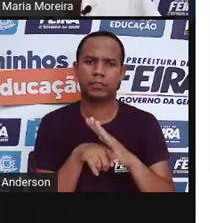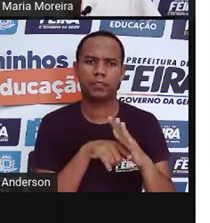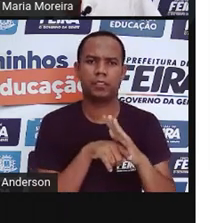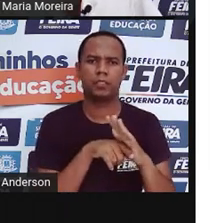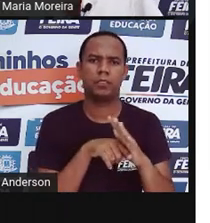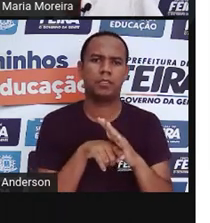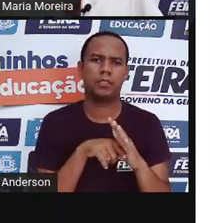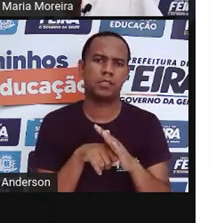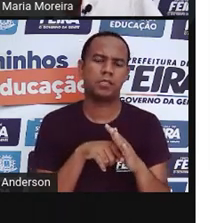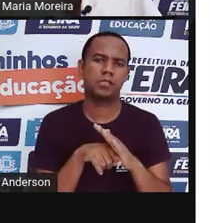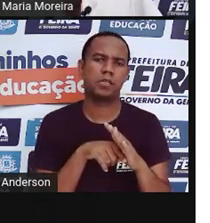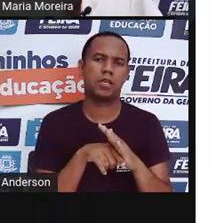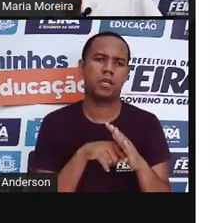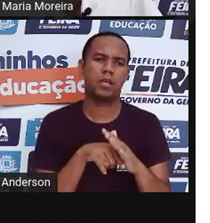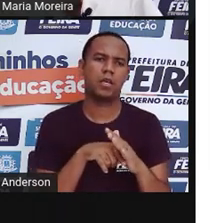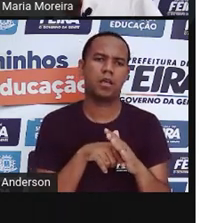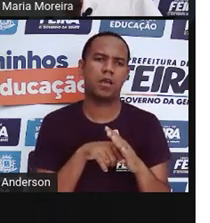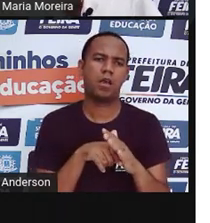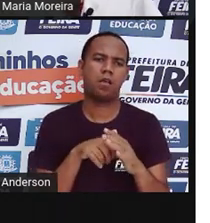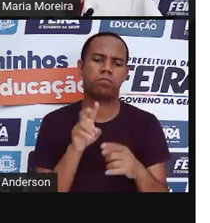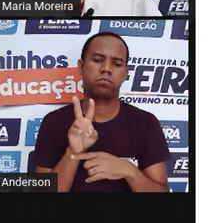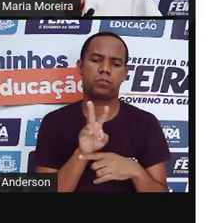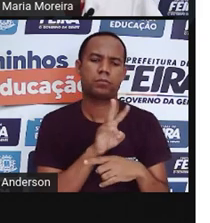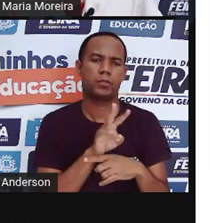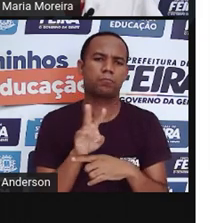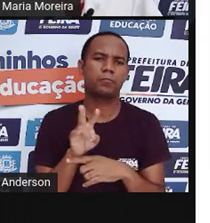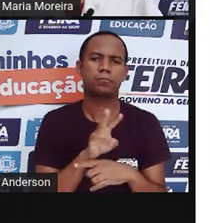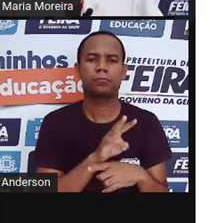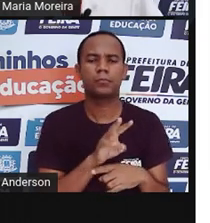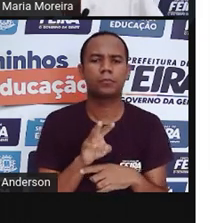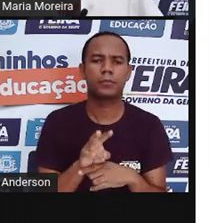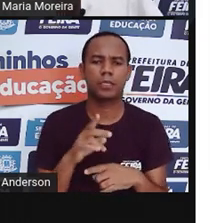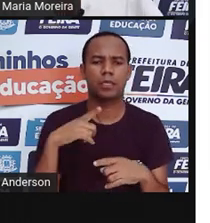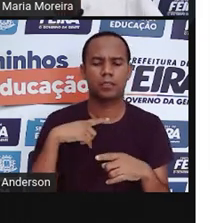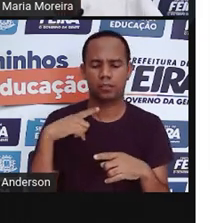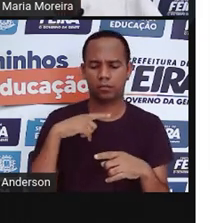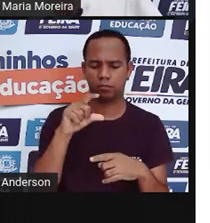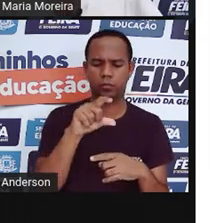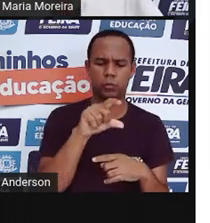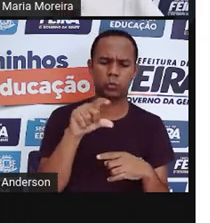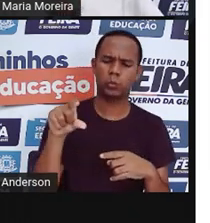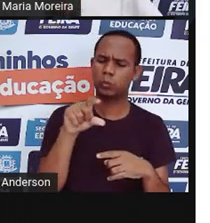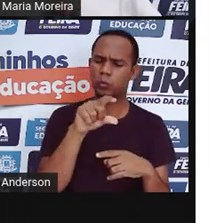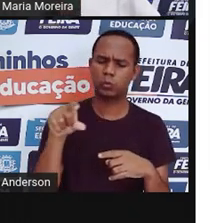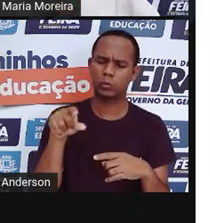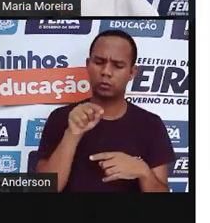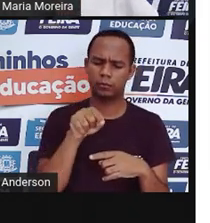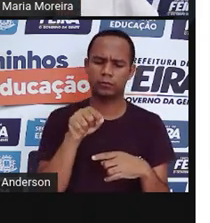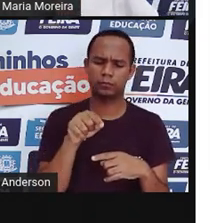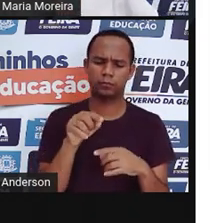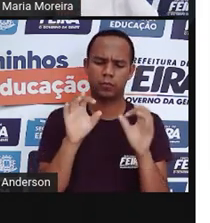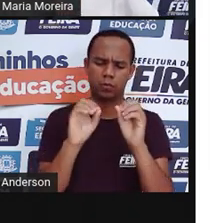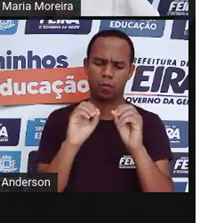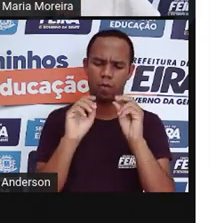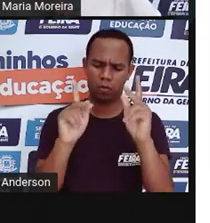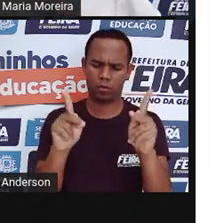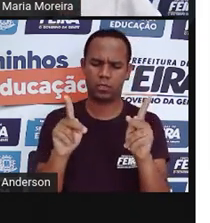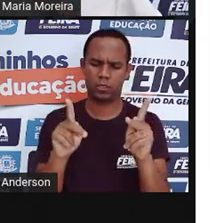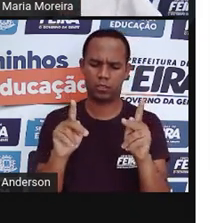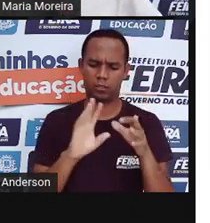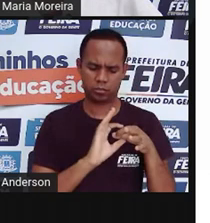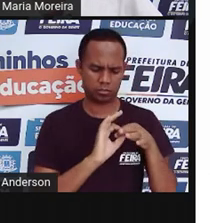pelo Inmetro devem trazer essas informações aonde? Na embalagem. ter lá. Certificado pelo